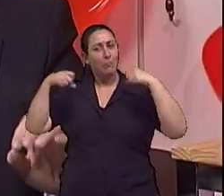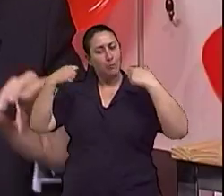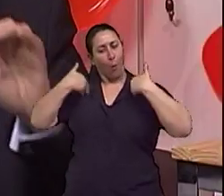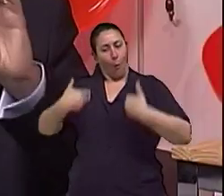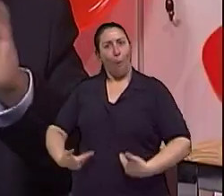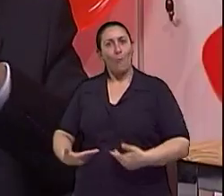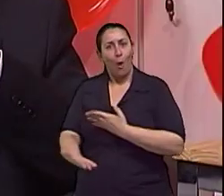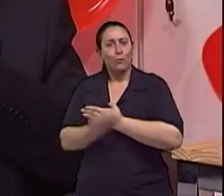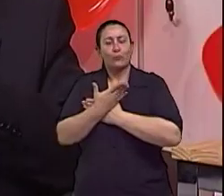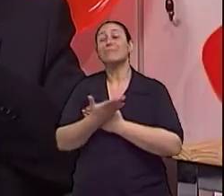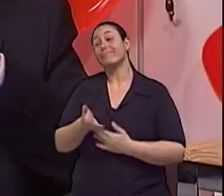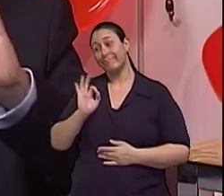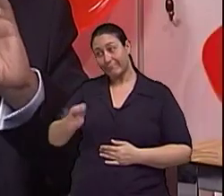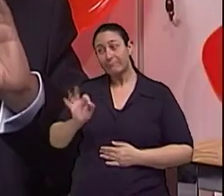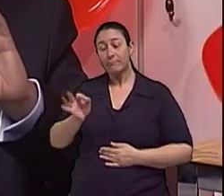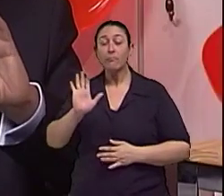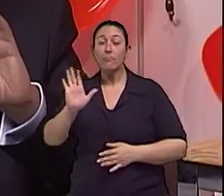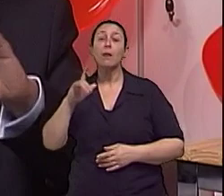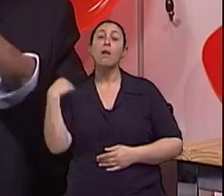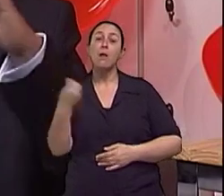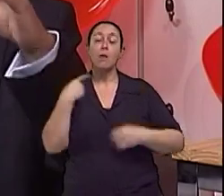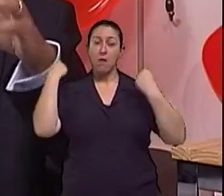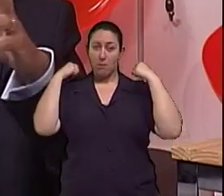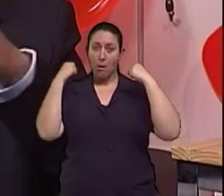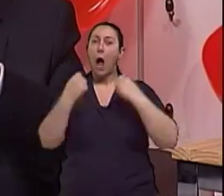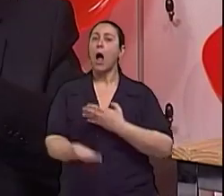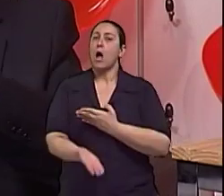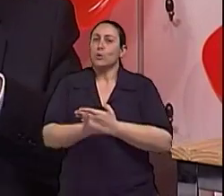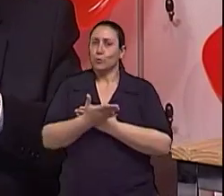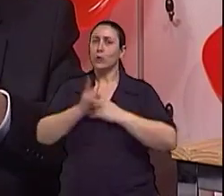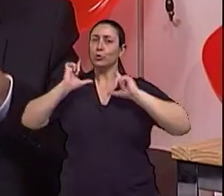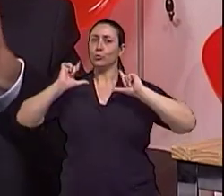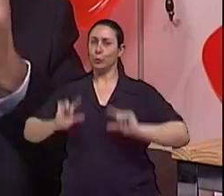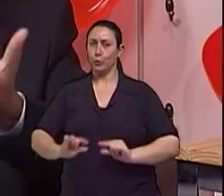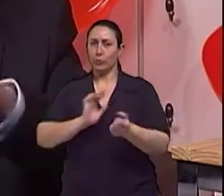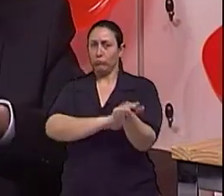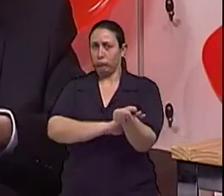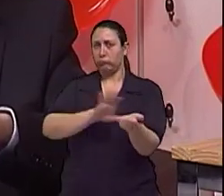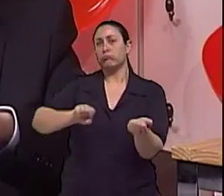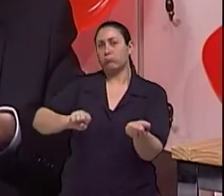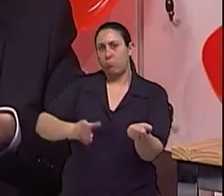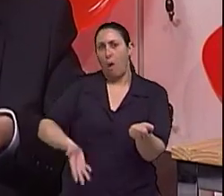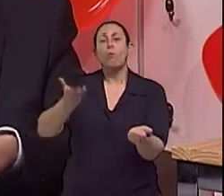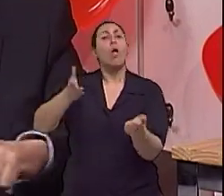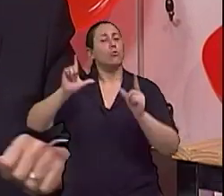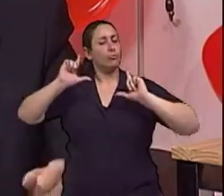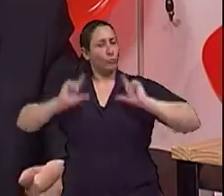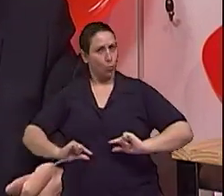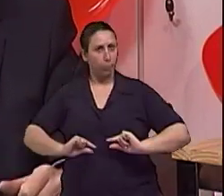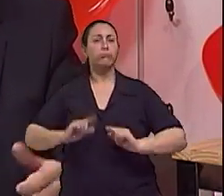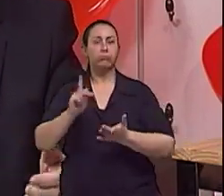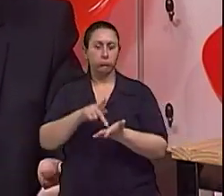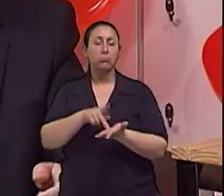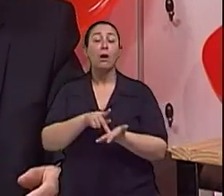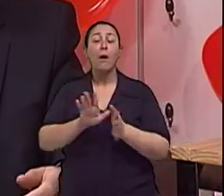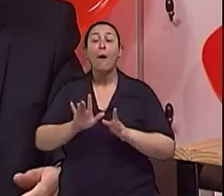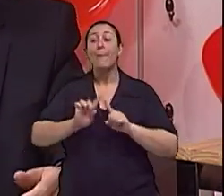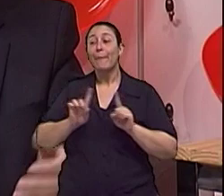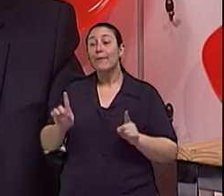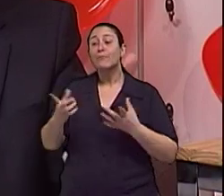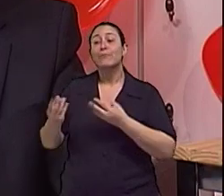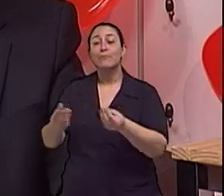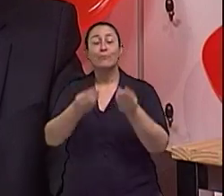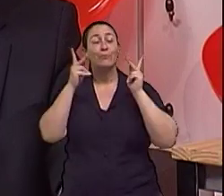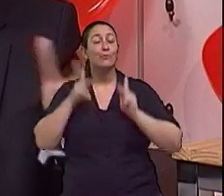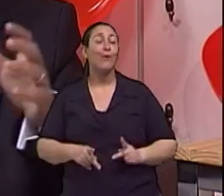Exatamente. O exercício físico reduz a pressão por mecanismos associados ao exercício físico e porque também quem faz exercício